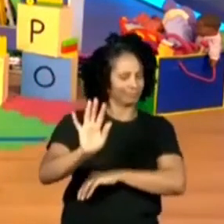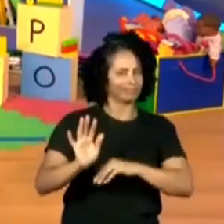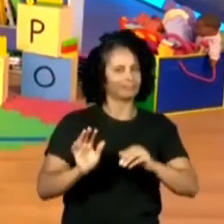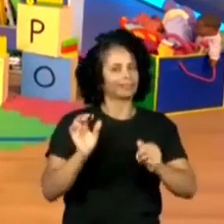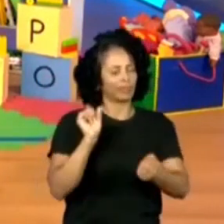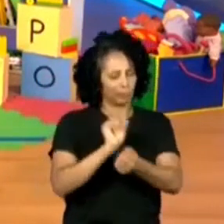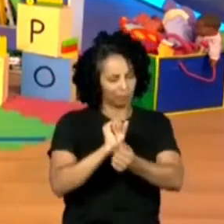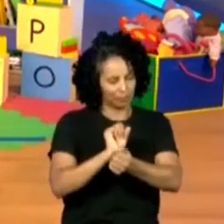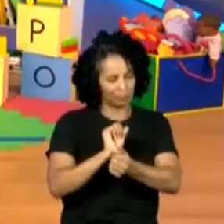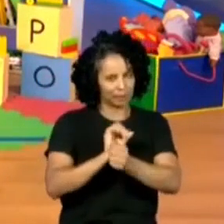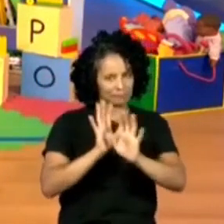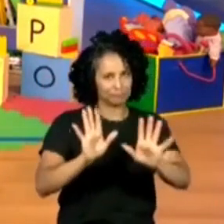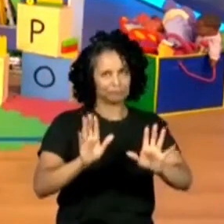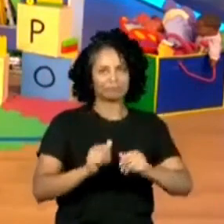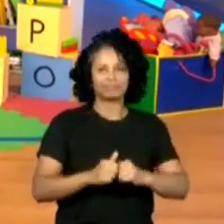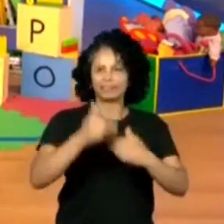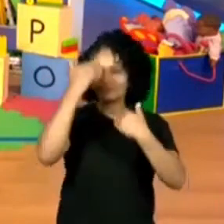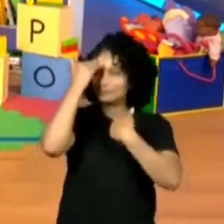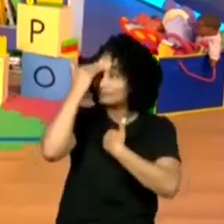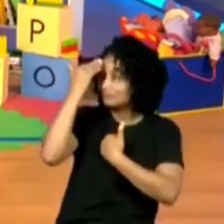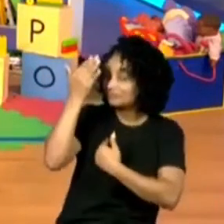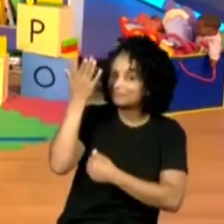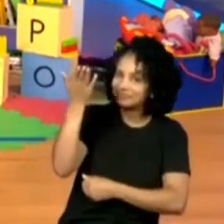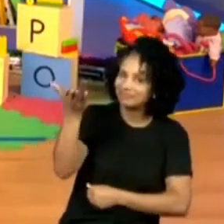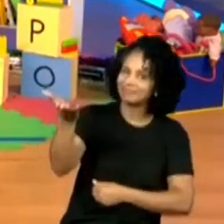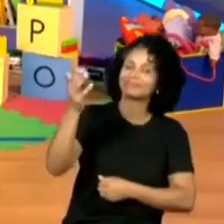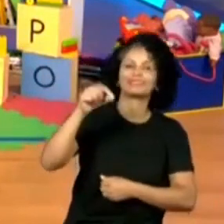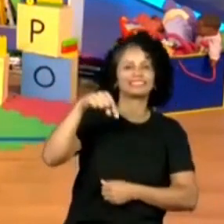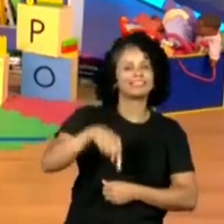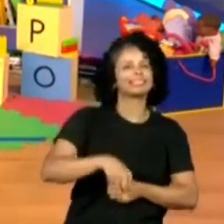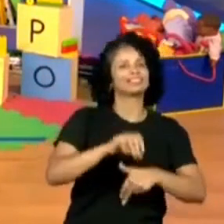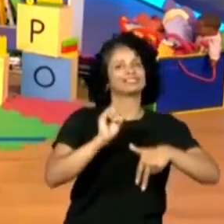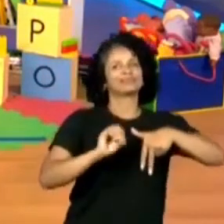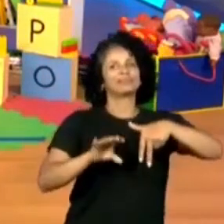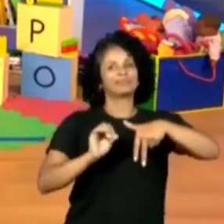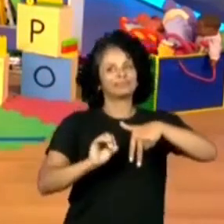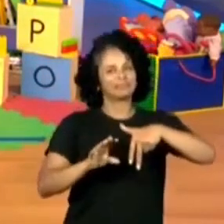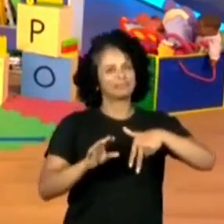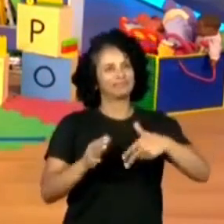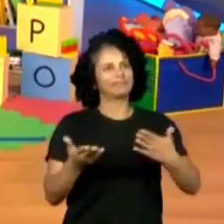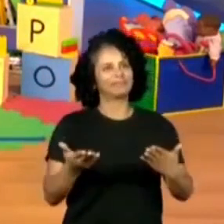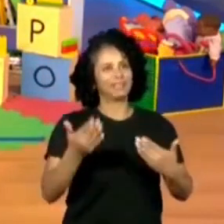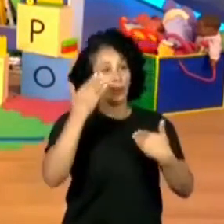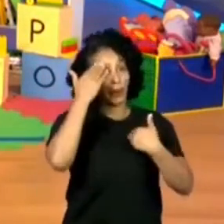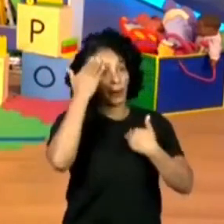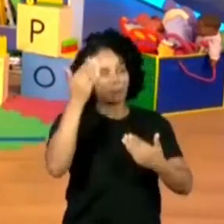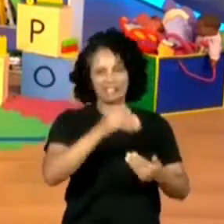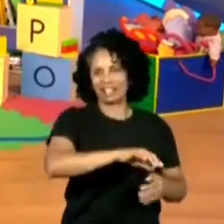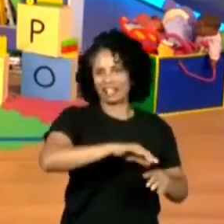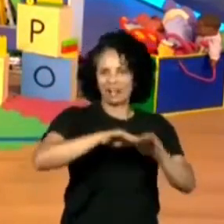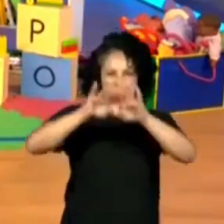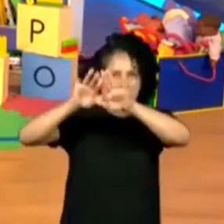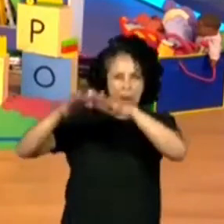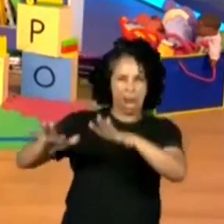derrubo. É. Muito obrigado, Douráculo. TV Educação, por essa maravilha. Muito obrigado, Douráculo.